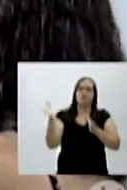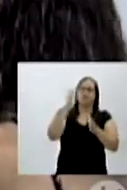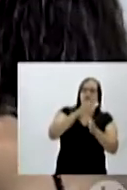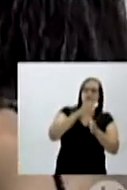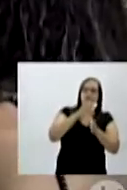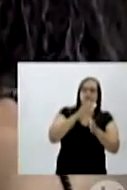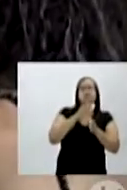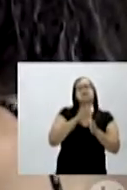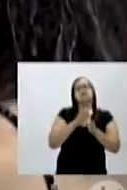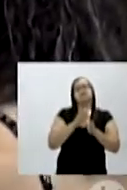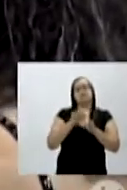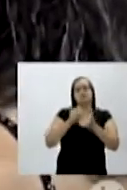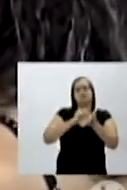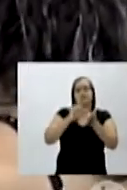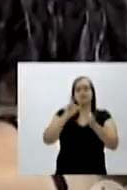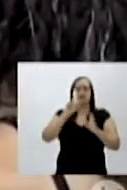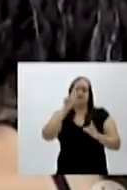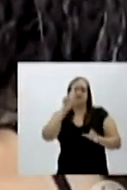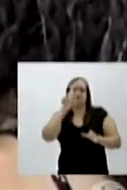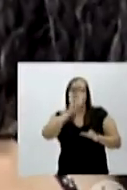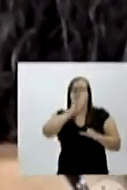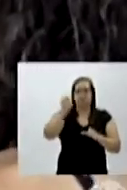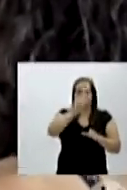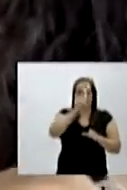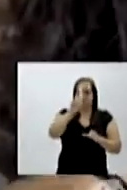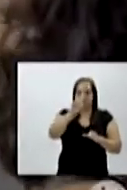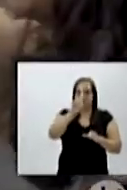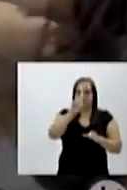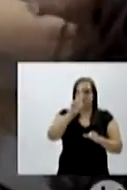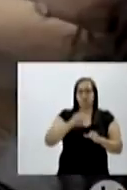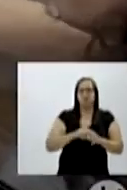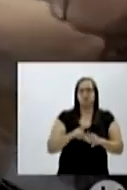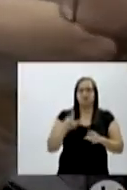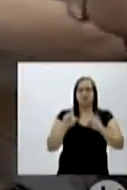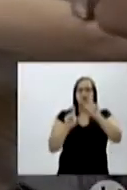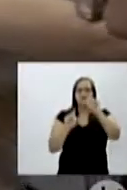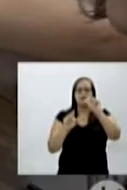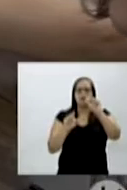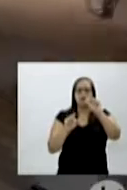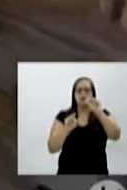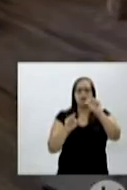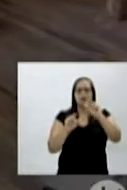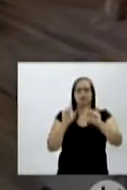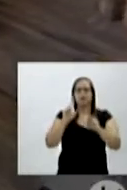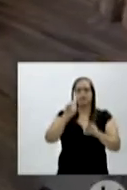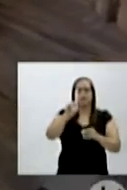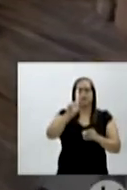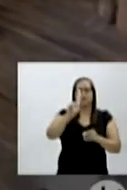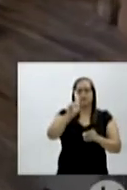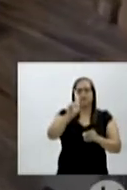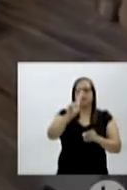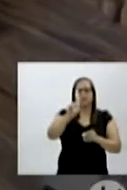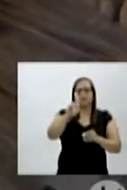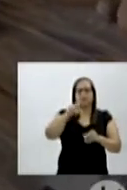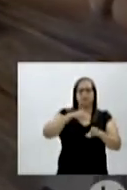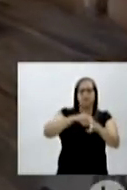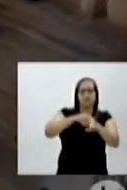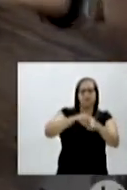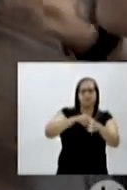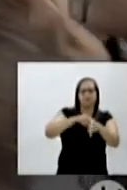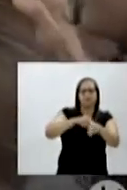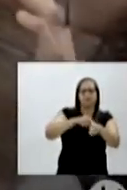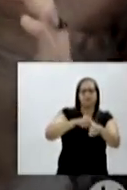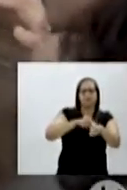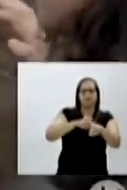espacinho, tá vendo? Para ir para o lado. Isso. Aí eu tenho que apagar para o dedo mesmo, porque ele forma um relevo, né? É só fazer um pouco de força